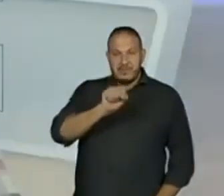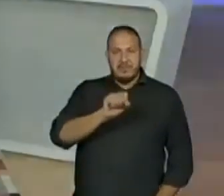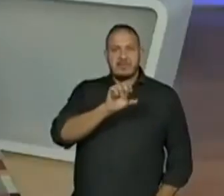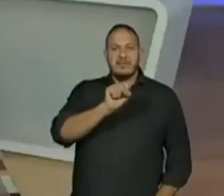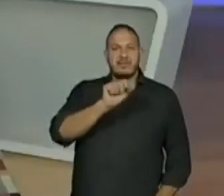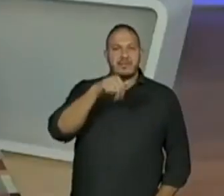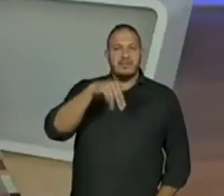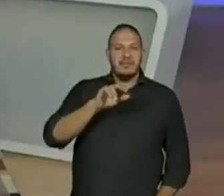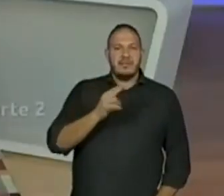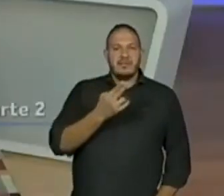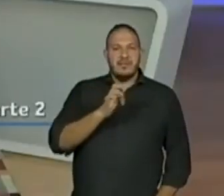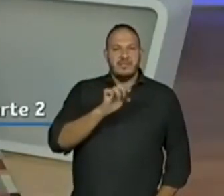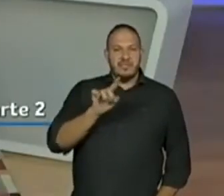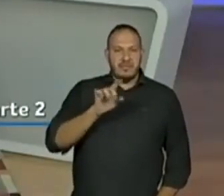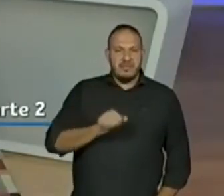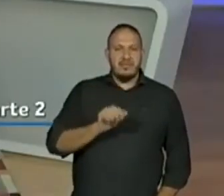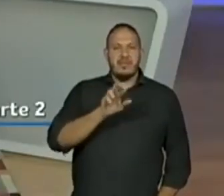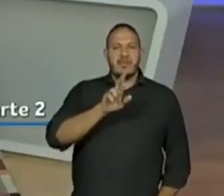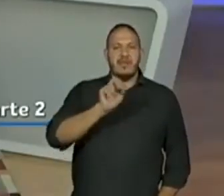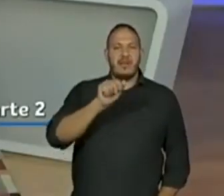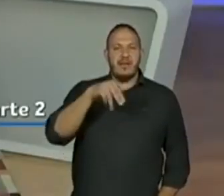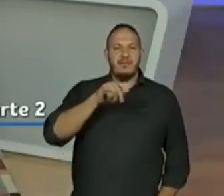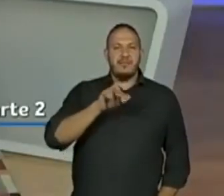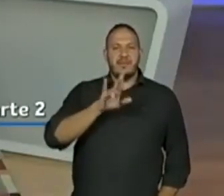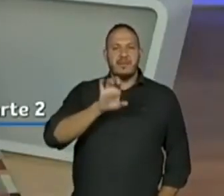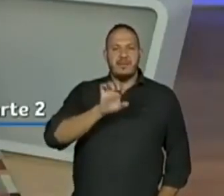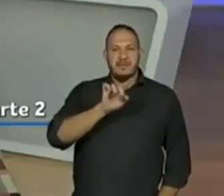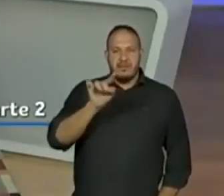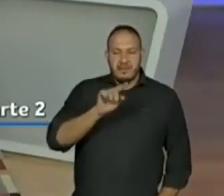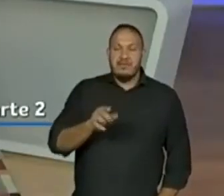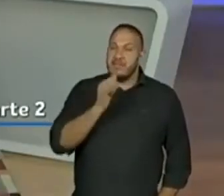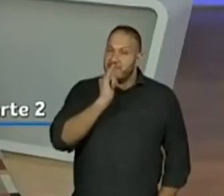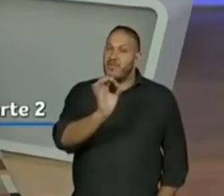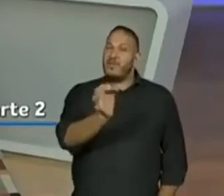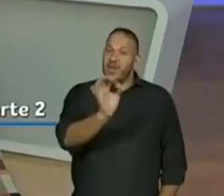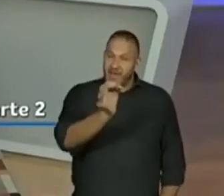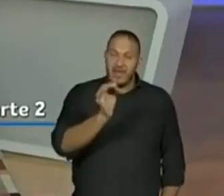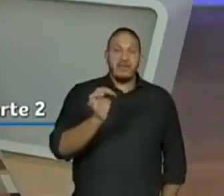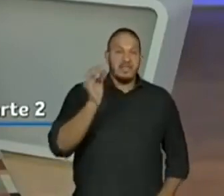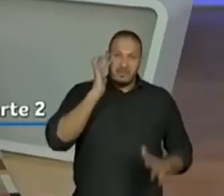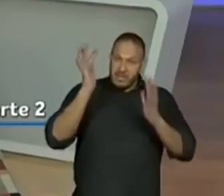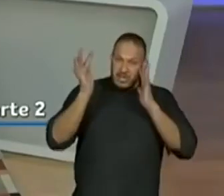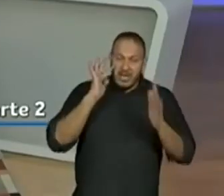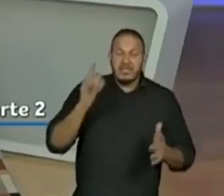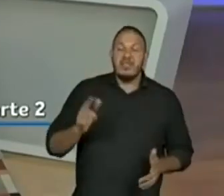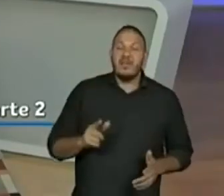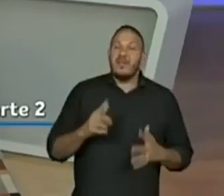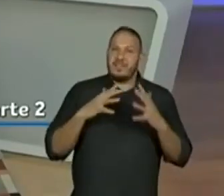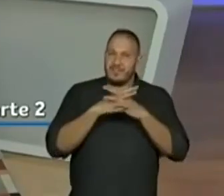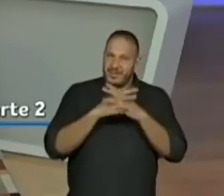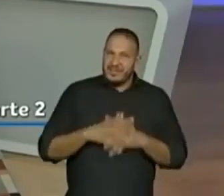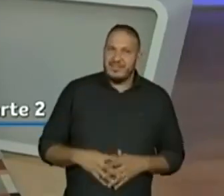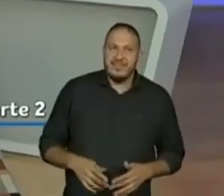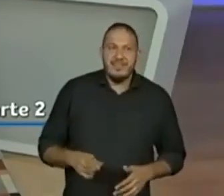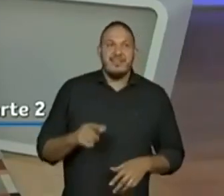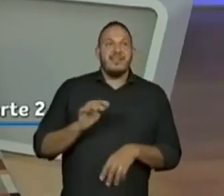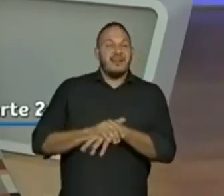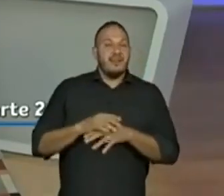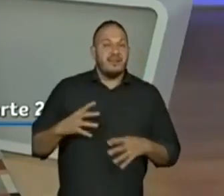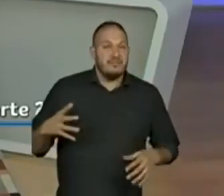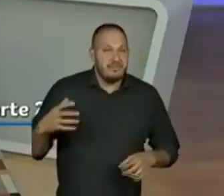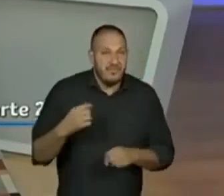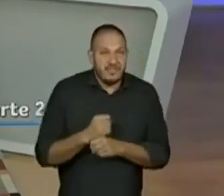Tá colocando que a imaginação é top. A imaginação é acima. Muito bom. Então, vamos fechar aqui.